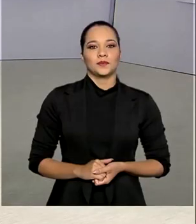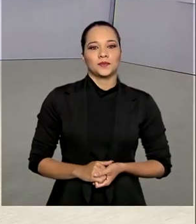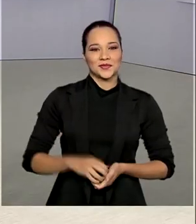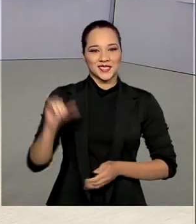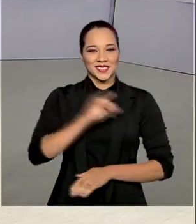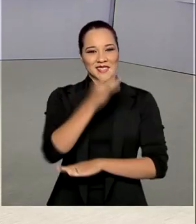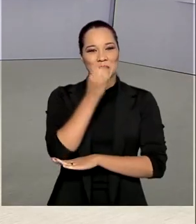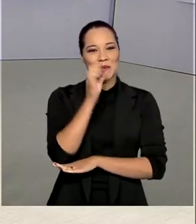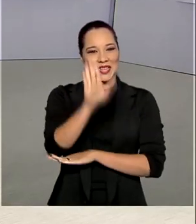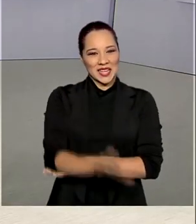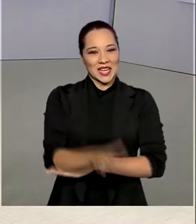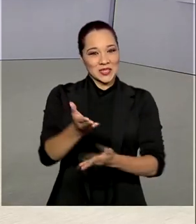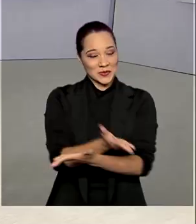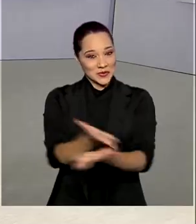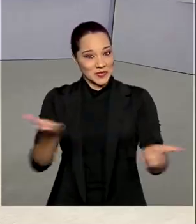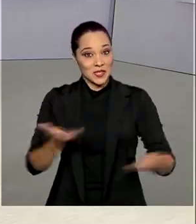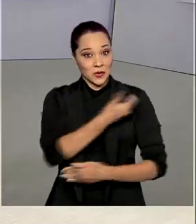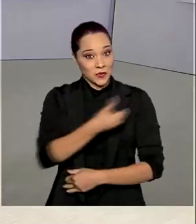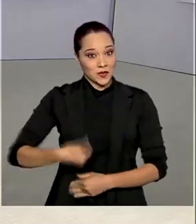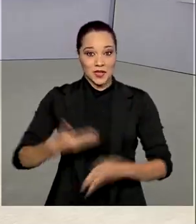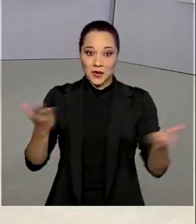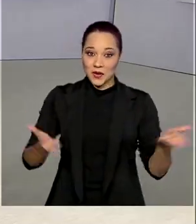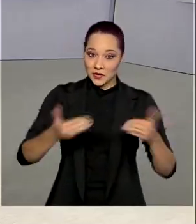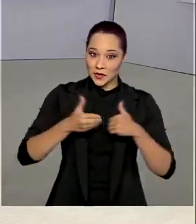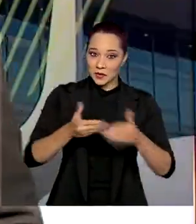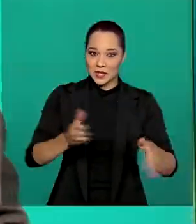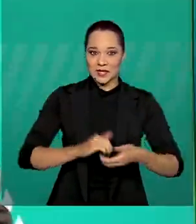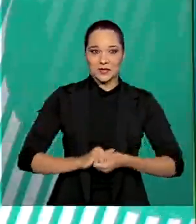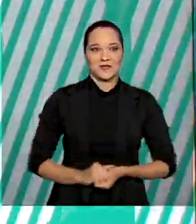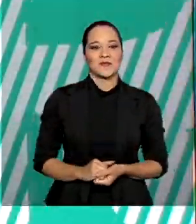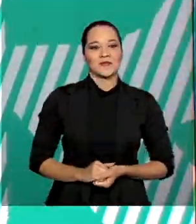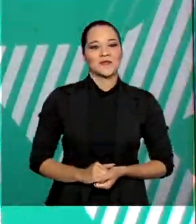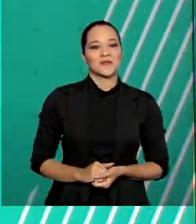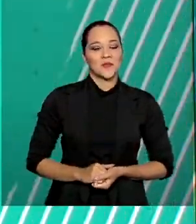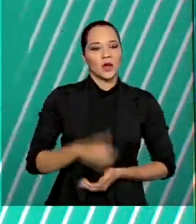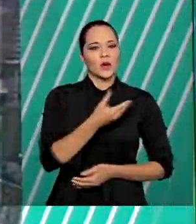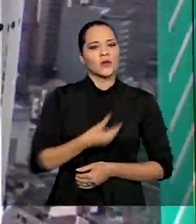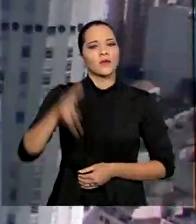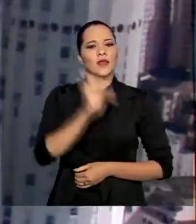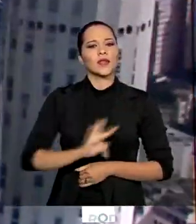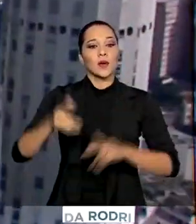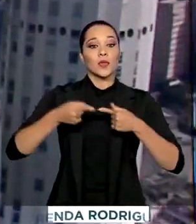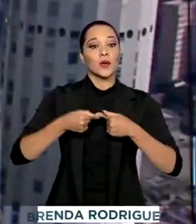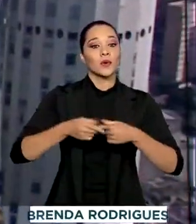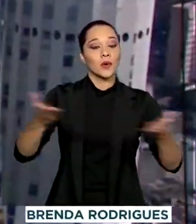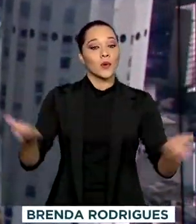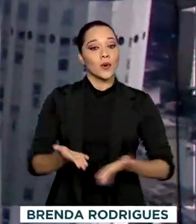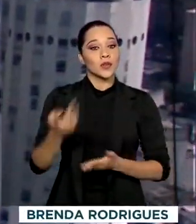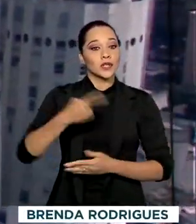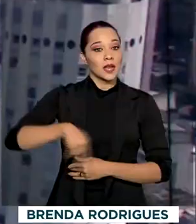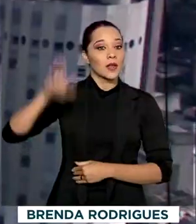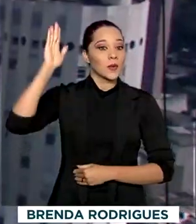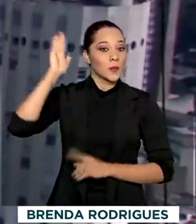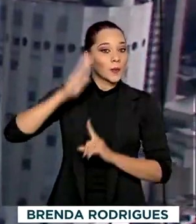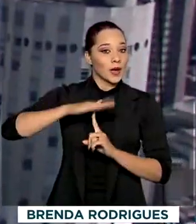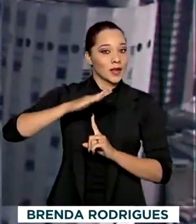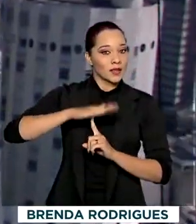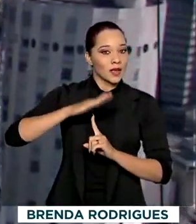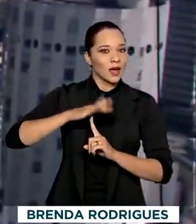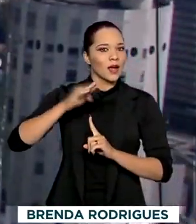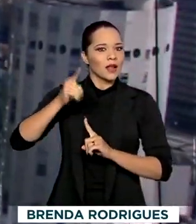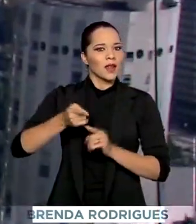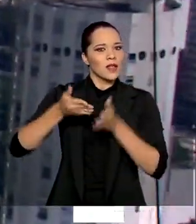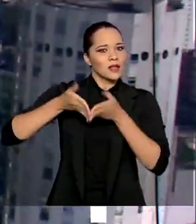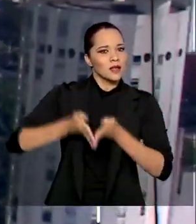Olá, boa tarde para você. O governo agora está no ar. O governo federal inaugurou hoje no Paraná uma base